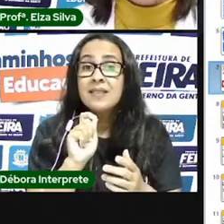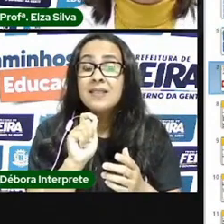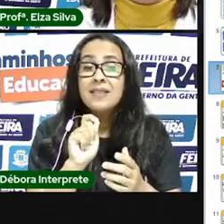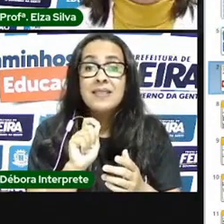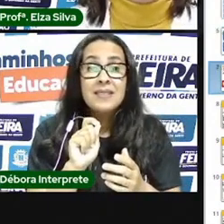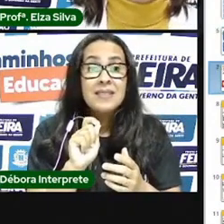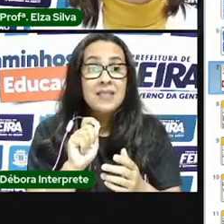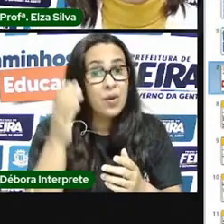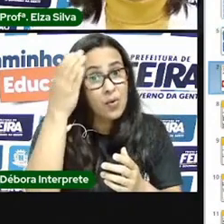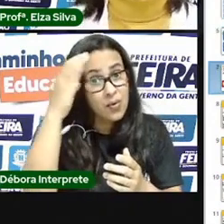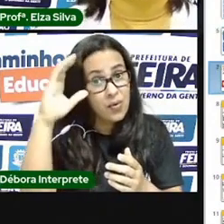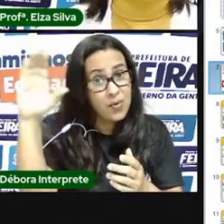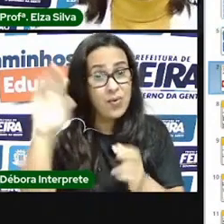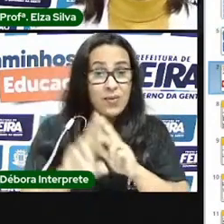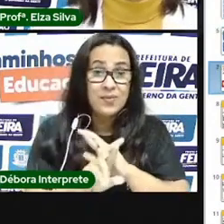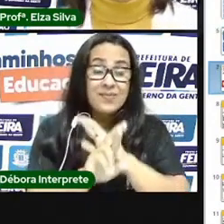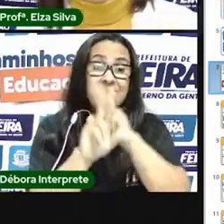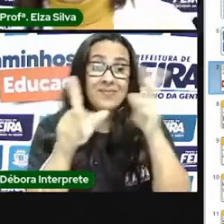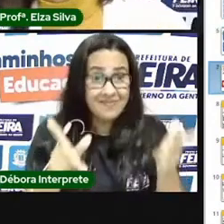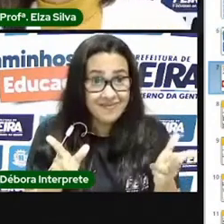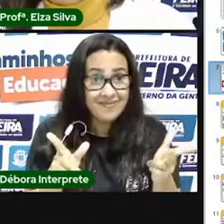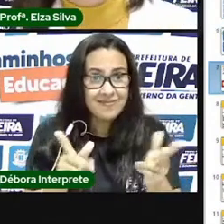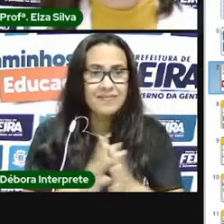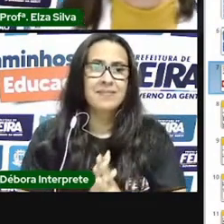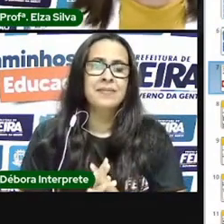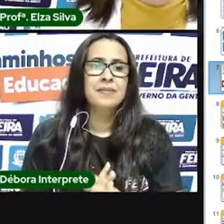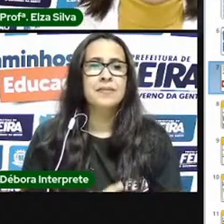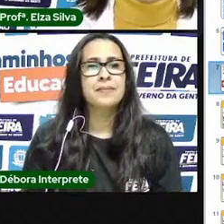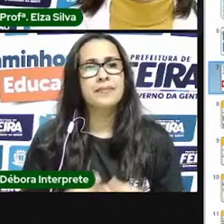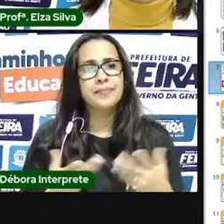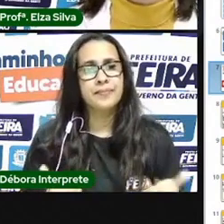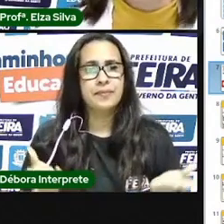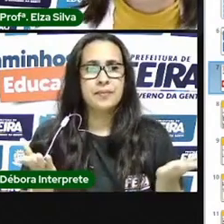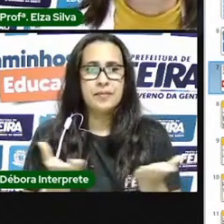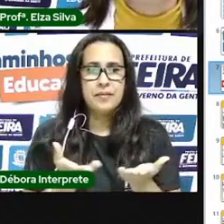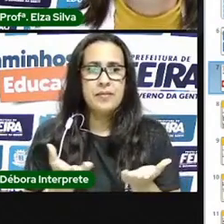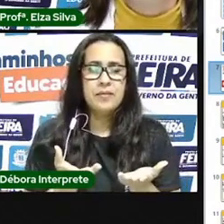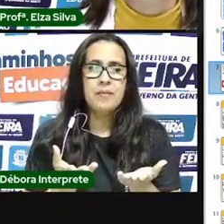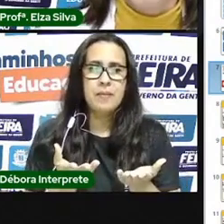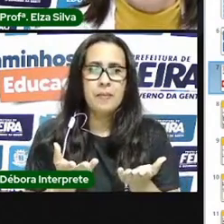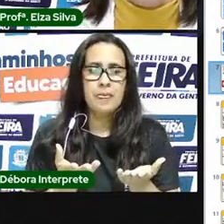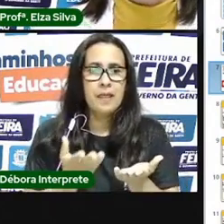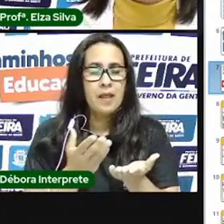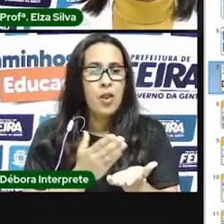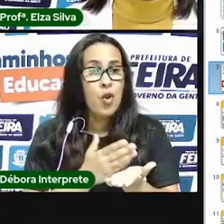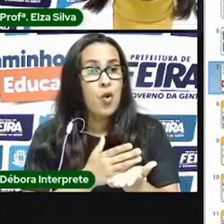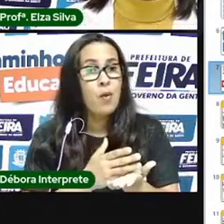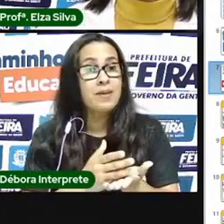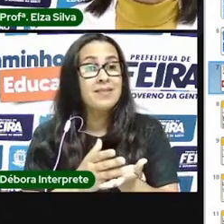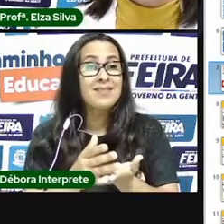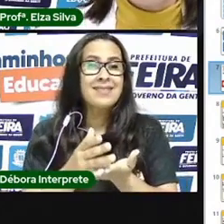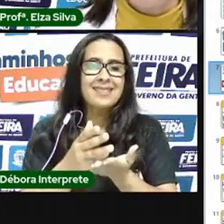Então vamos começar a nossa viagem pelo conhecimento sobre as artes visuais. Para